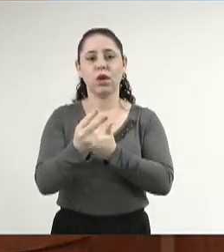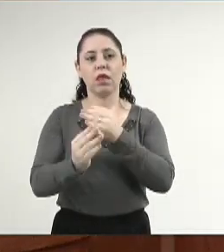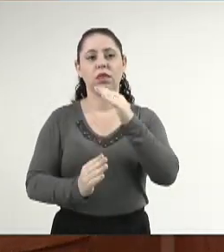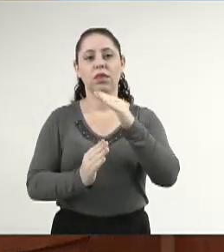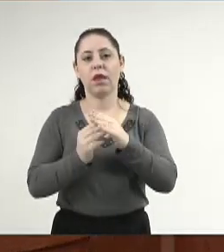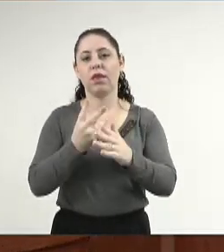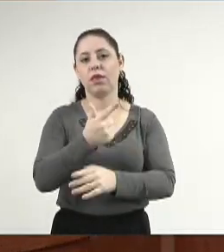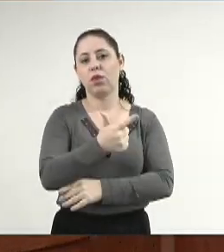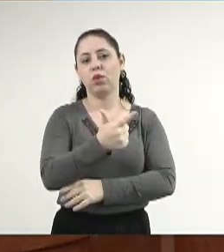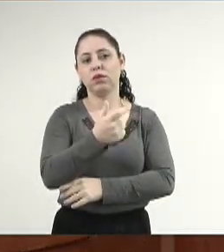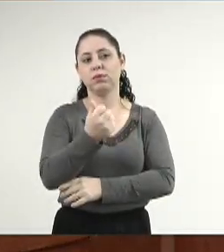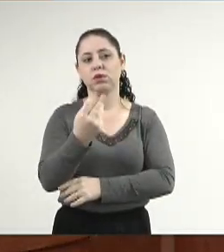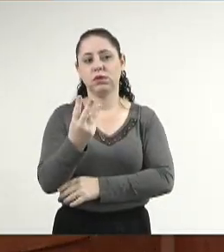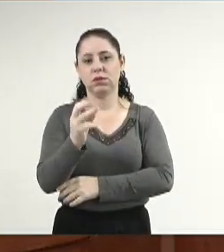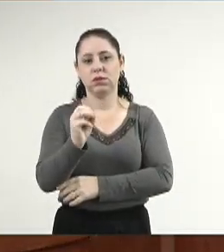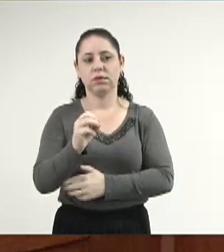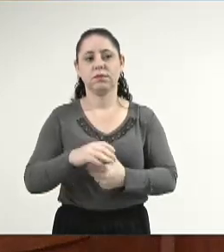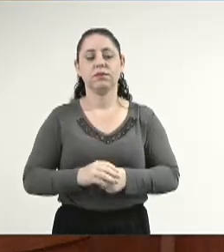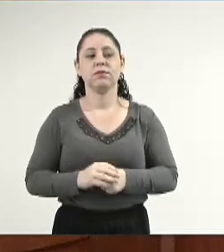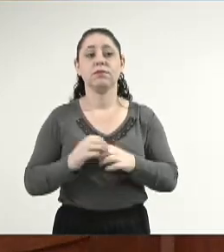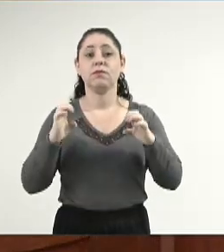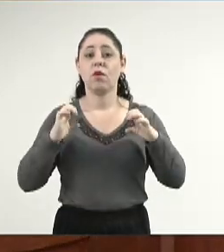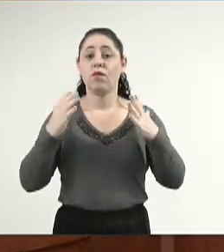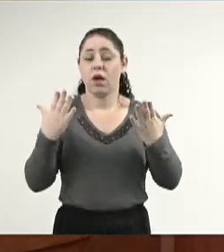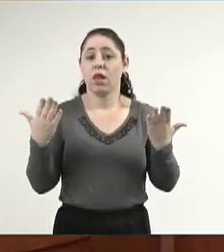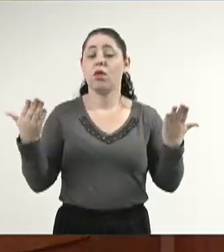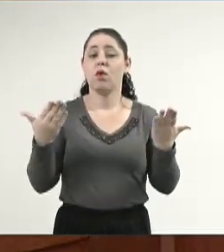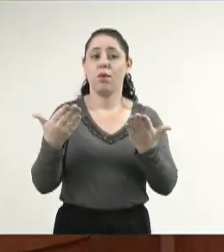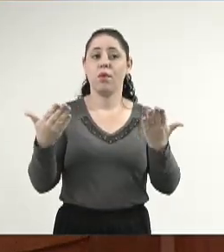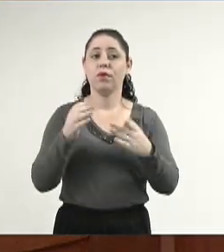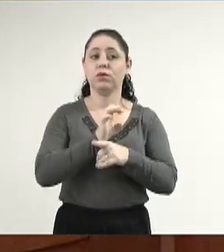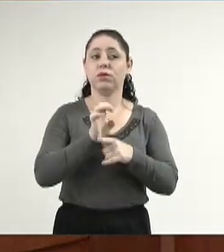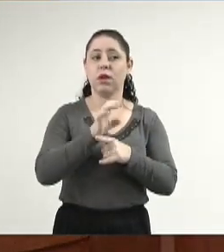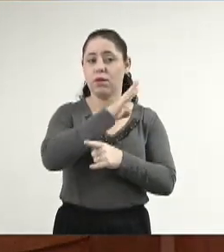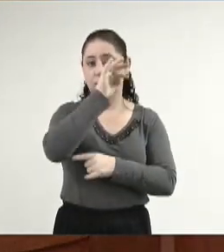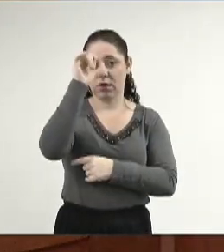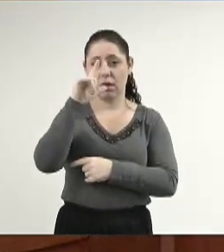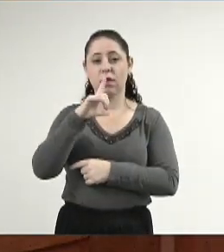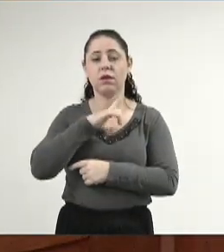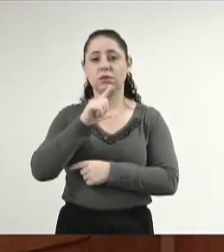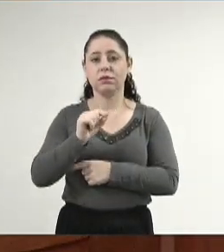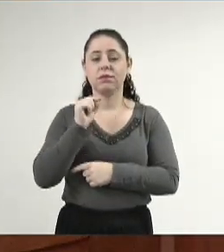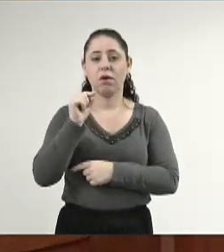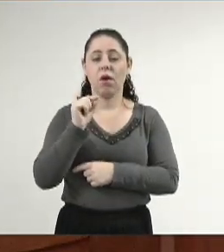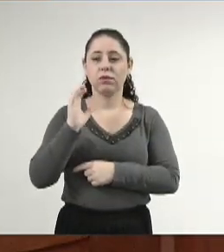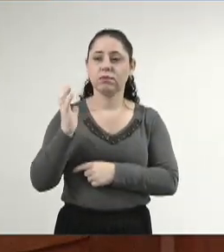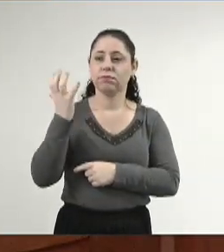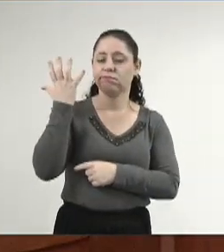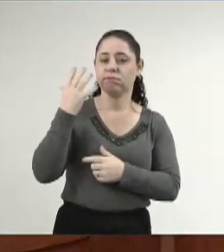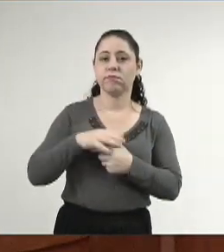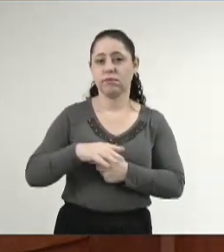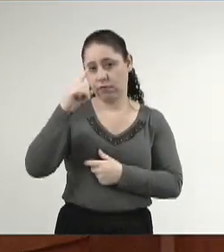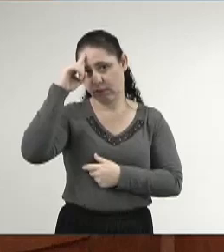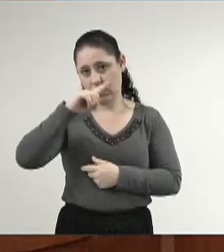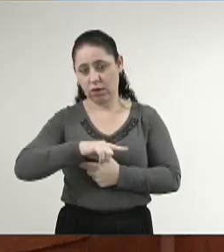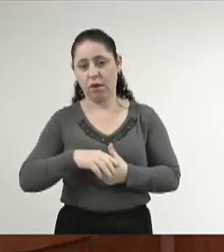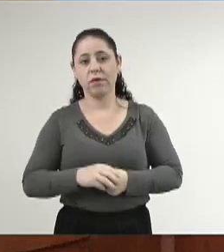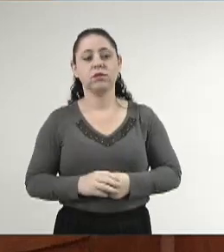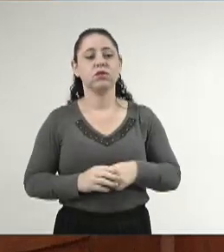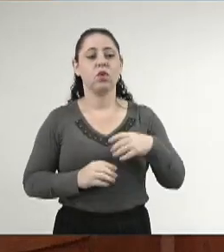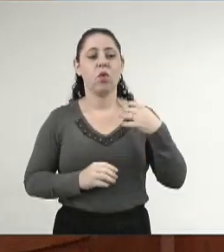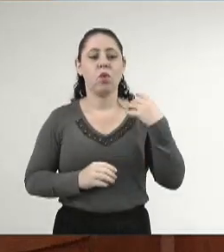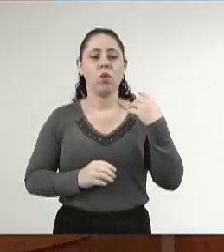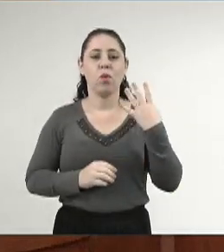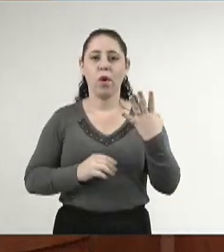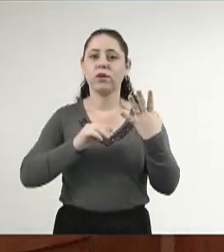2030. As comemorações no Mato Grosso do Sul acontecerão dia 4